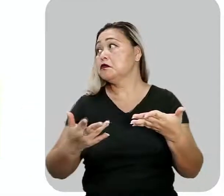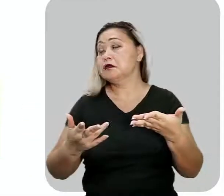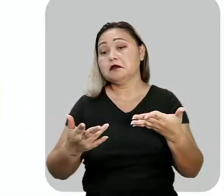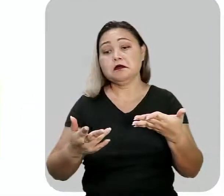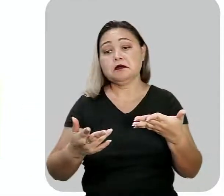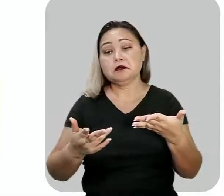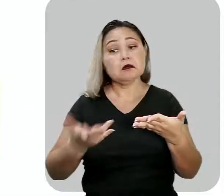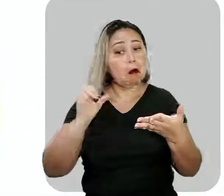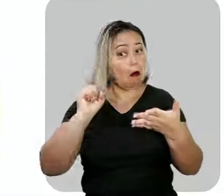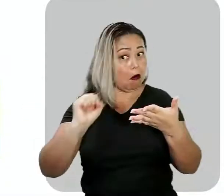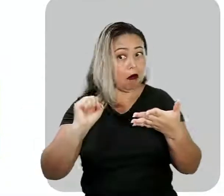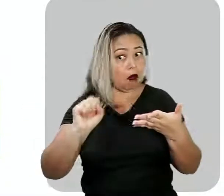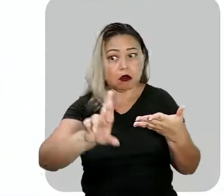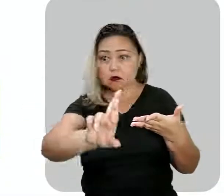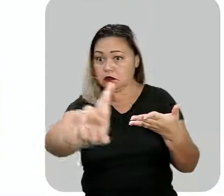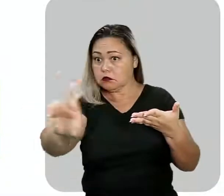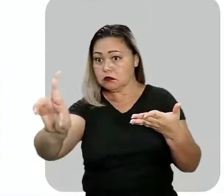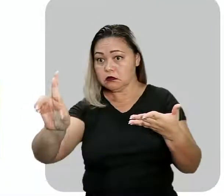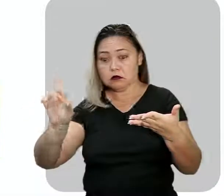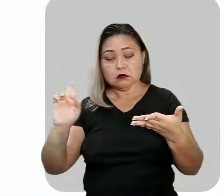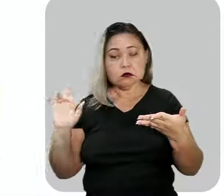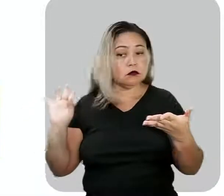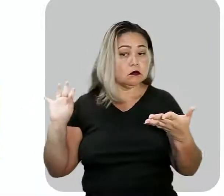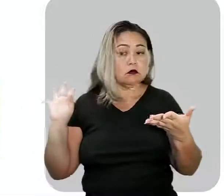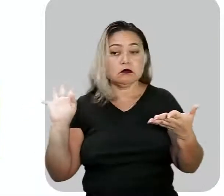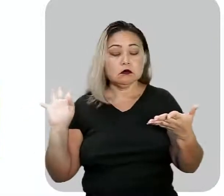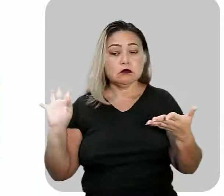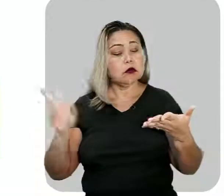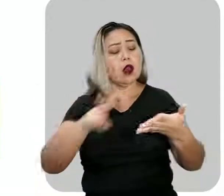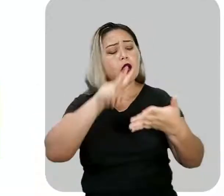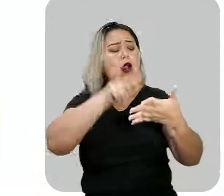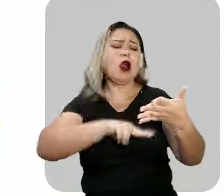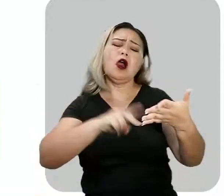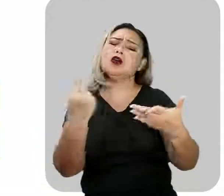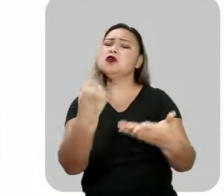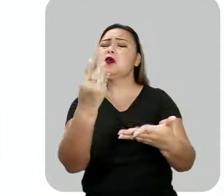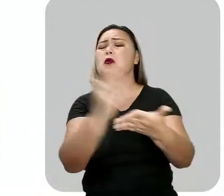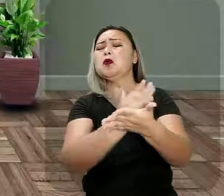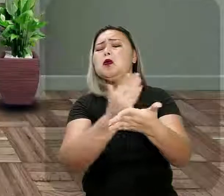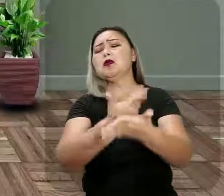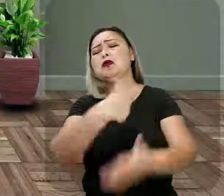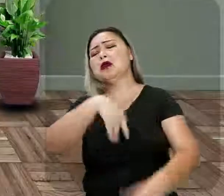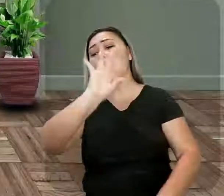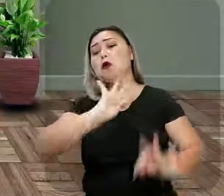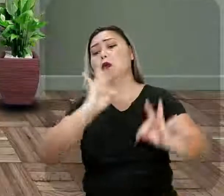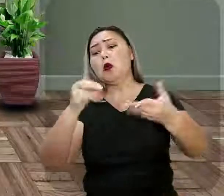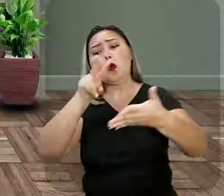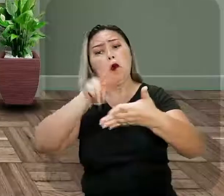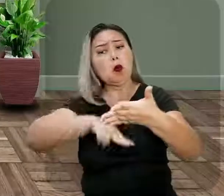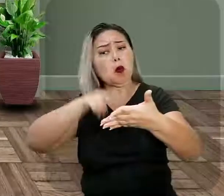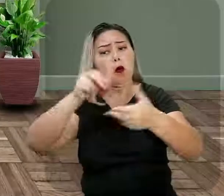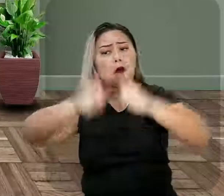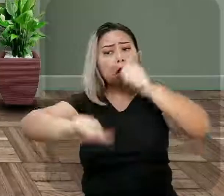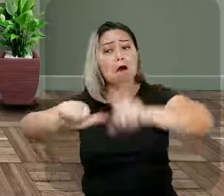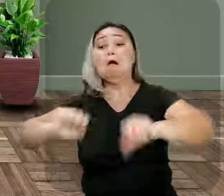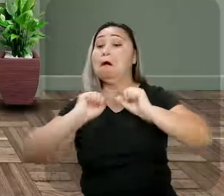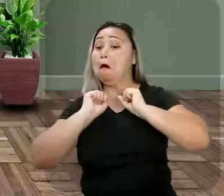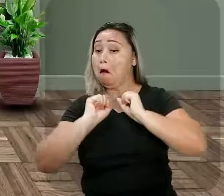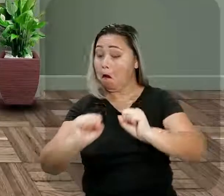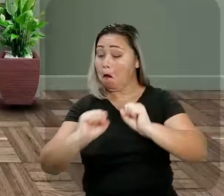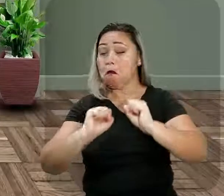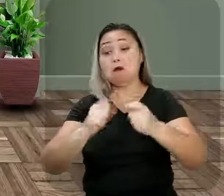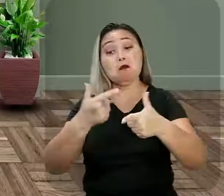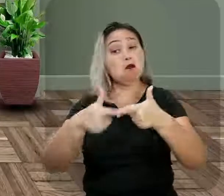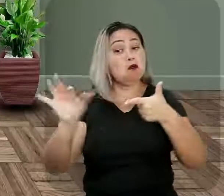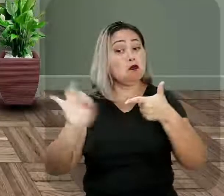né, Pura? Sim. Pode fazer, se você acha assim, ah, professora, só uma, não quero fazer de todas. Não tem problema.